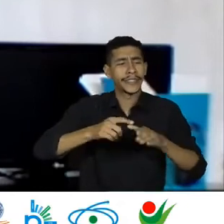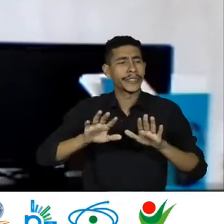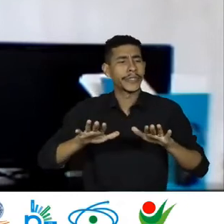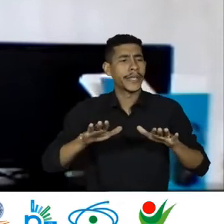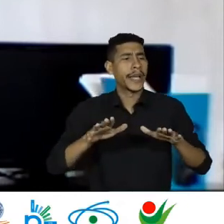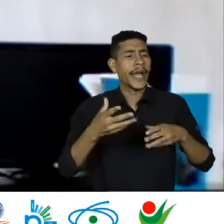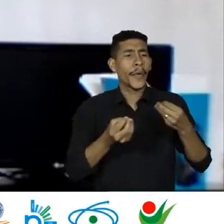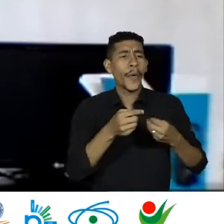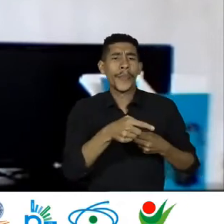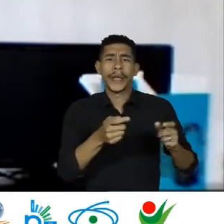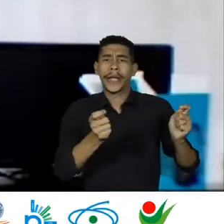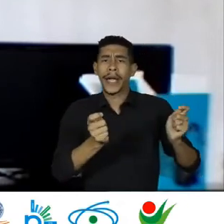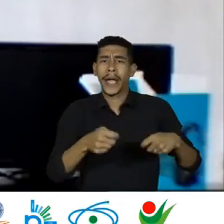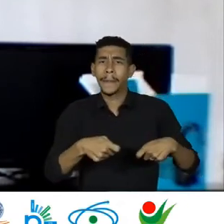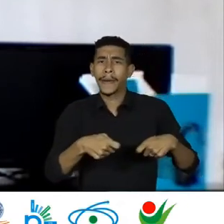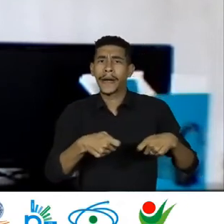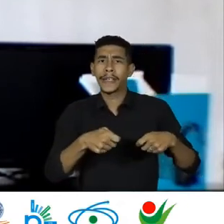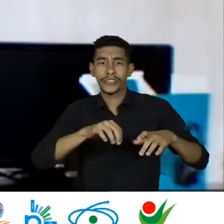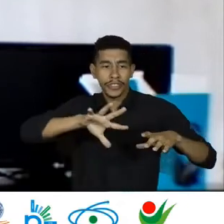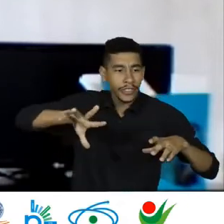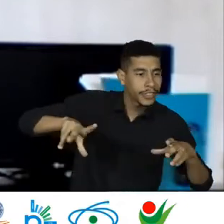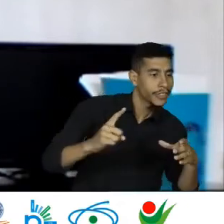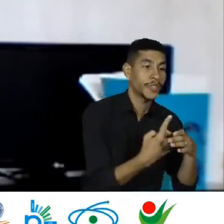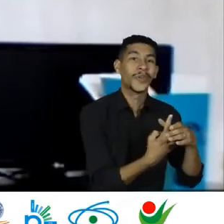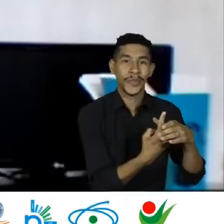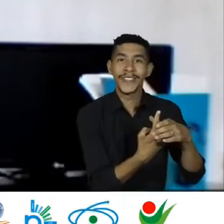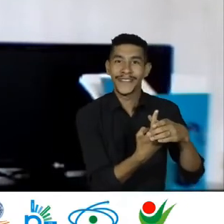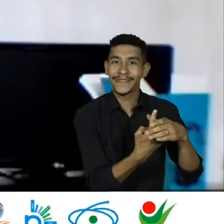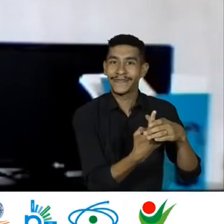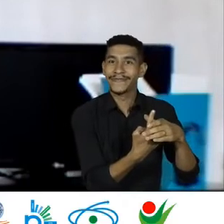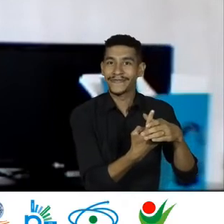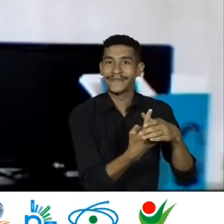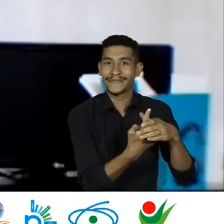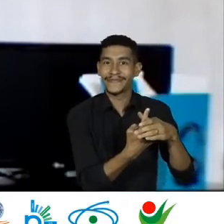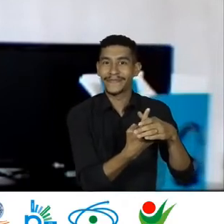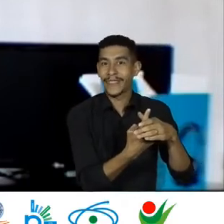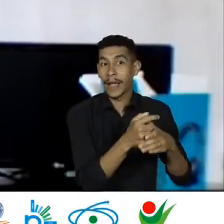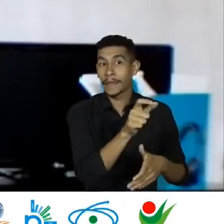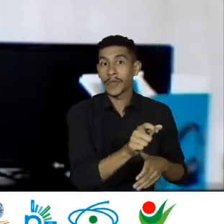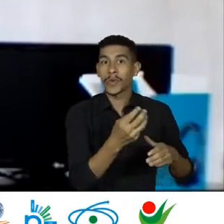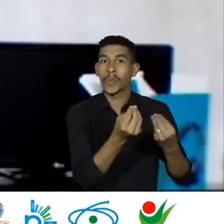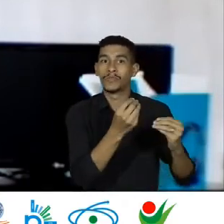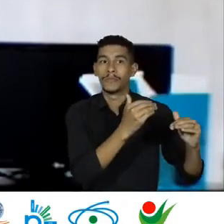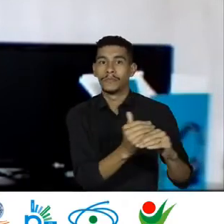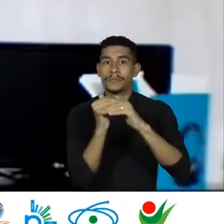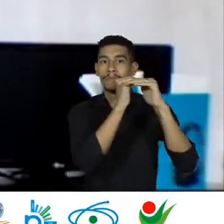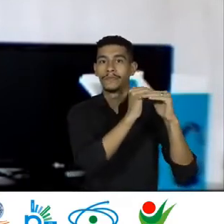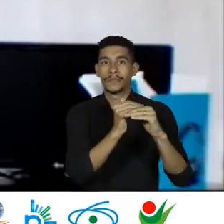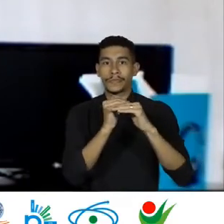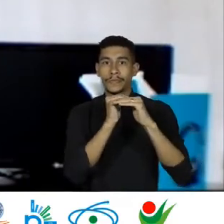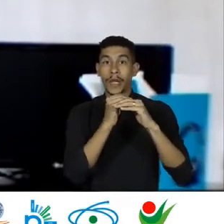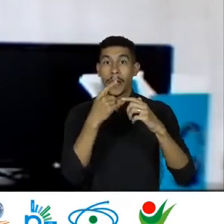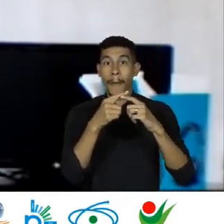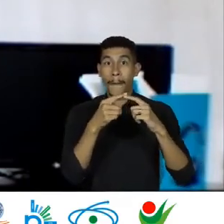ter Para inserir Aquele indivíduo Numa Numa situação De equidade Porque a igualdade Quando